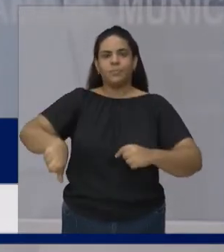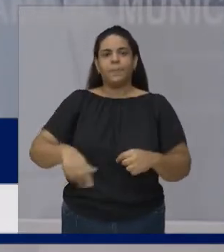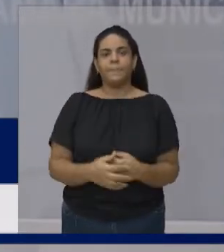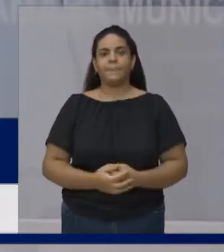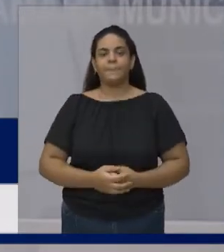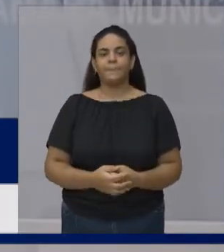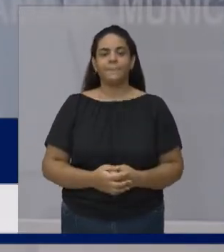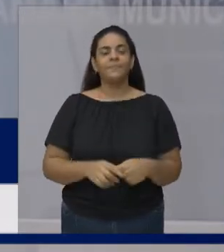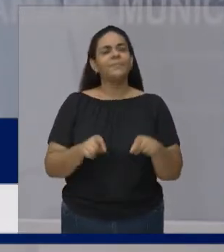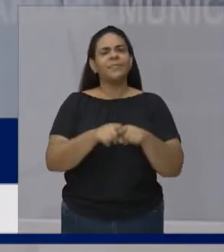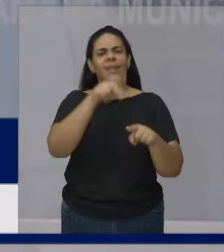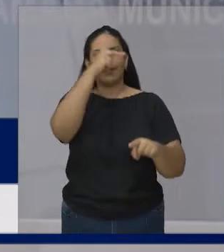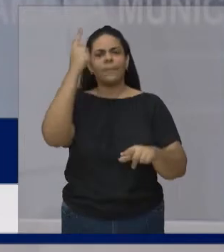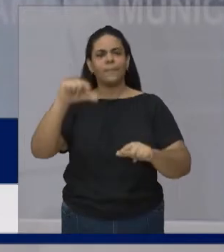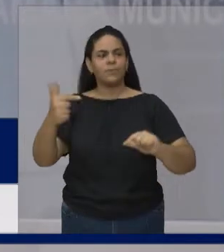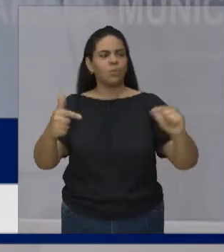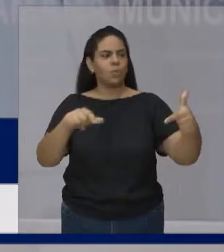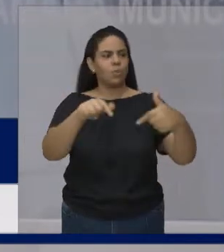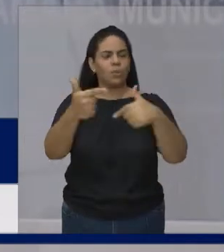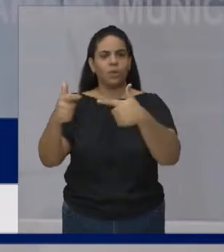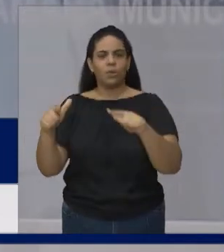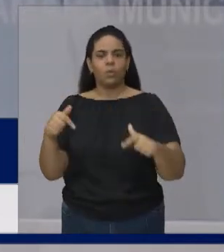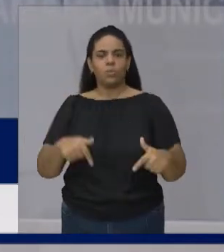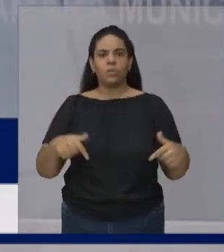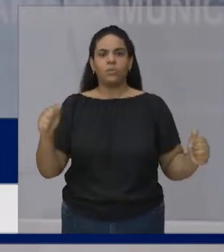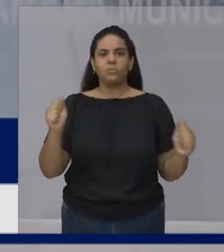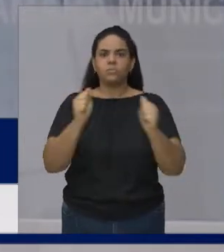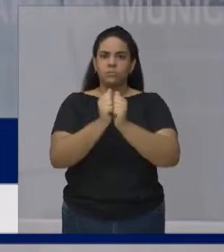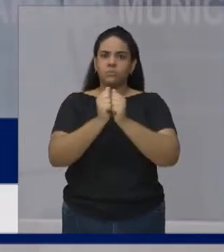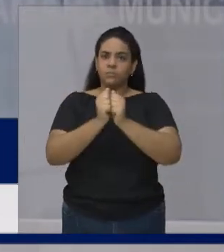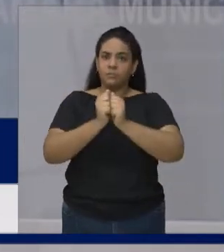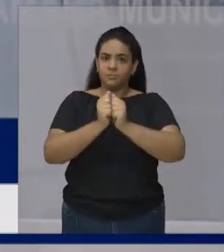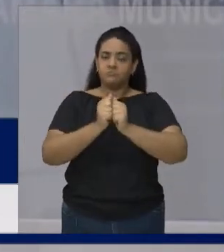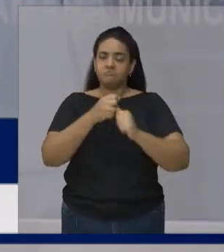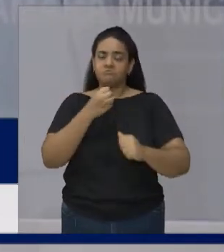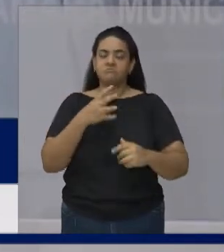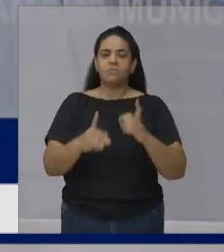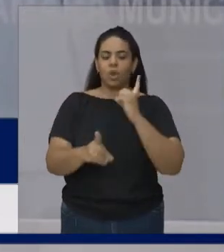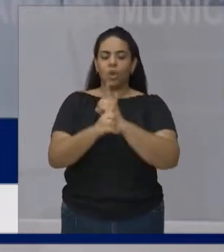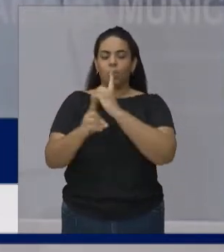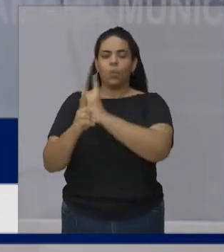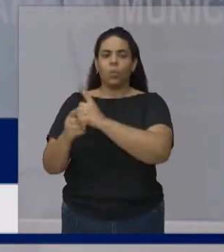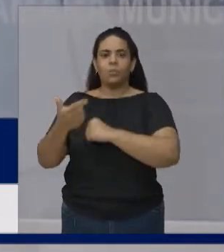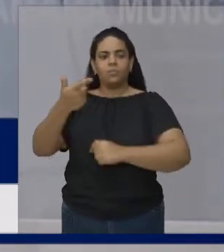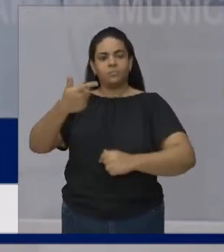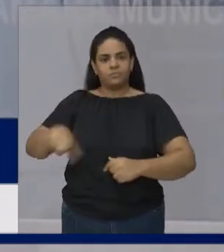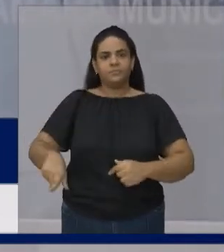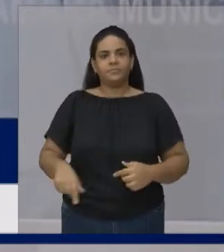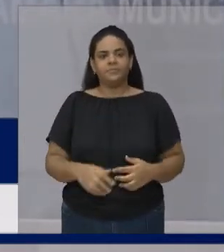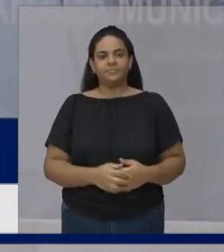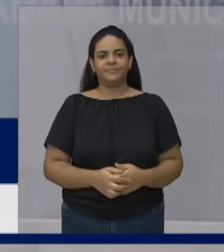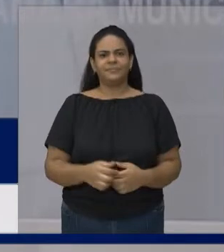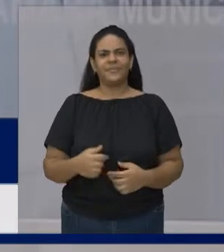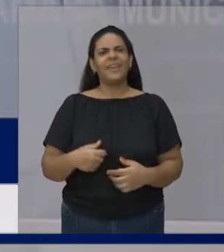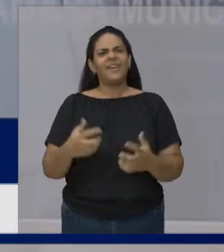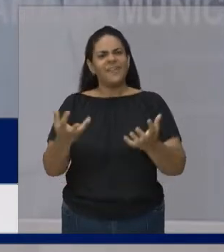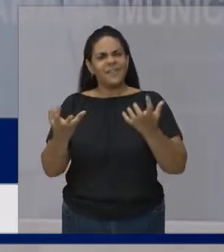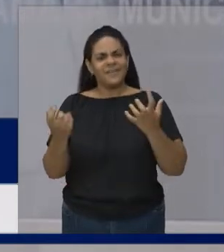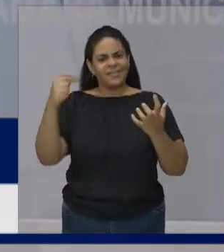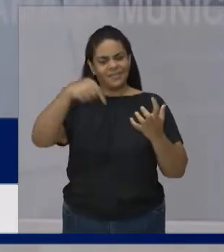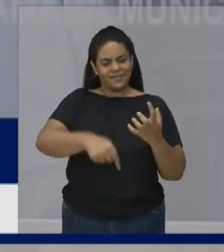Já pude estar também na igreja Presbiteriana aqui presente Vereador Quero voltar mais para essa cidade